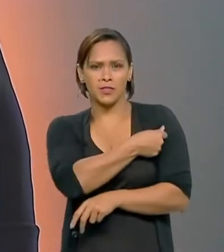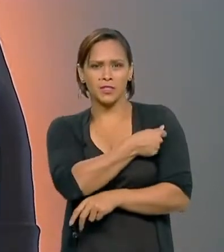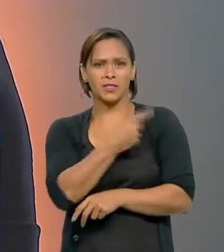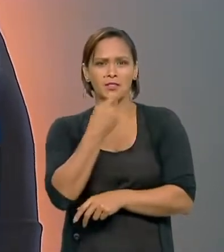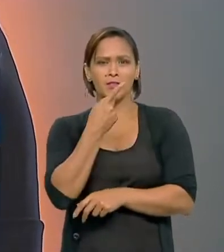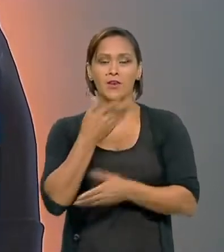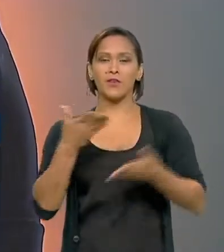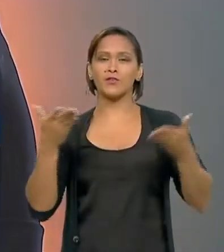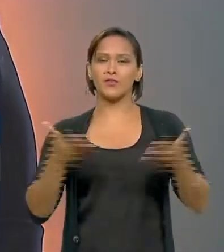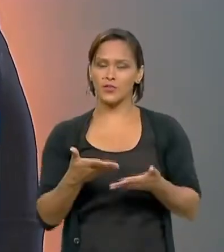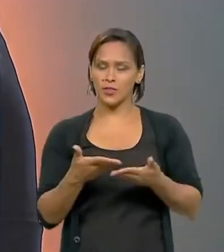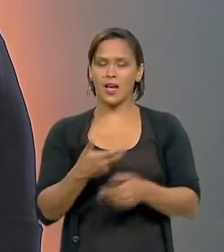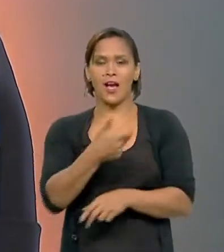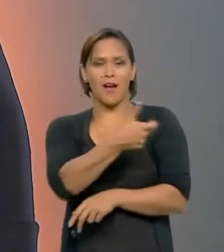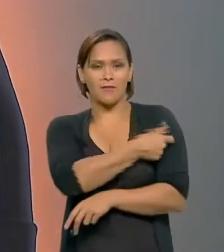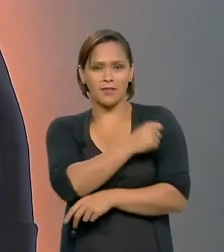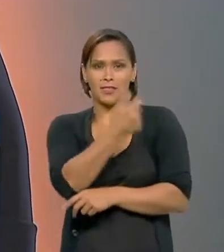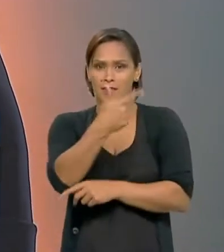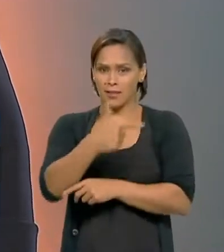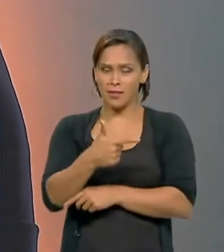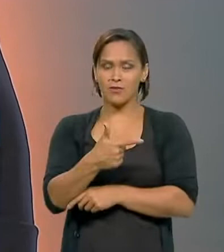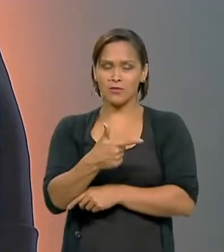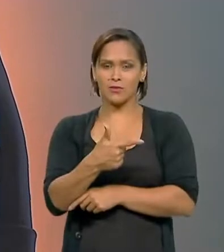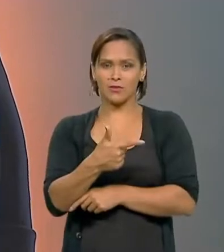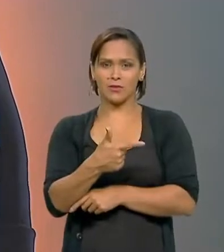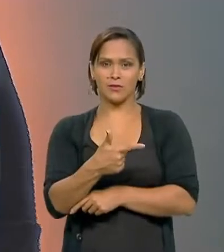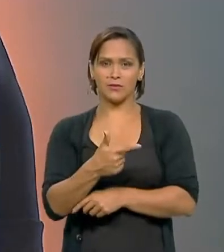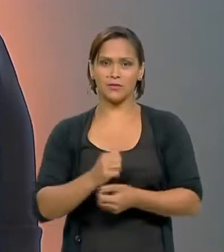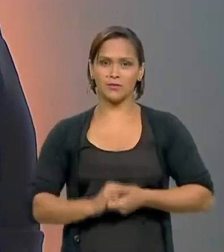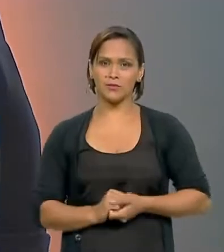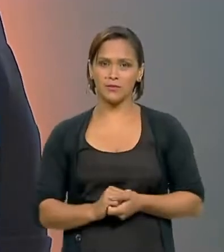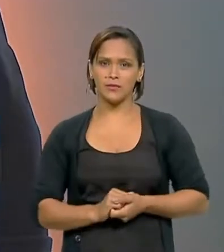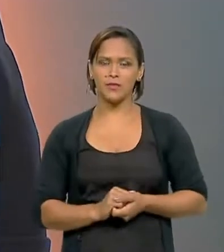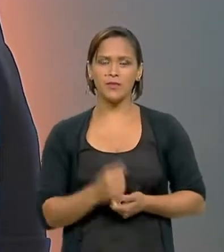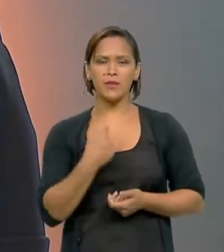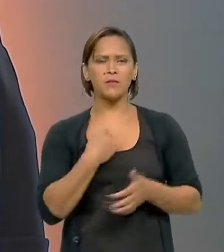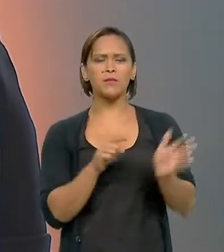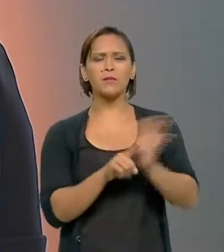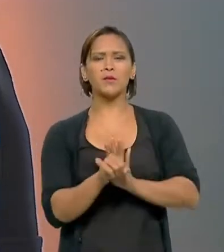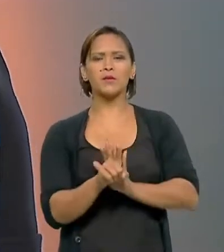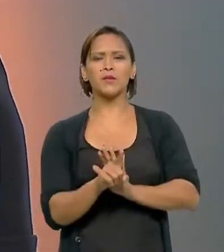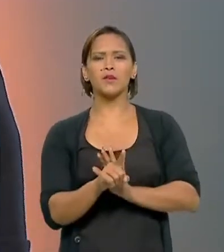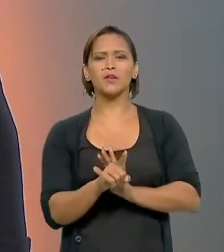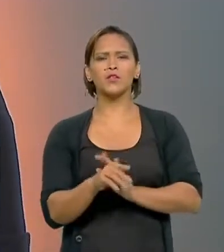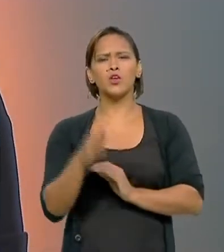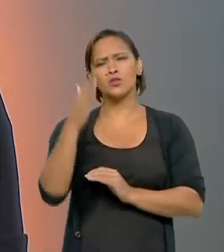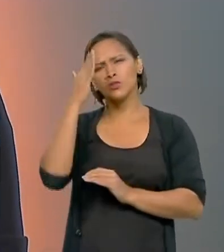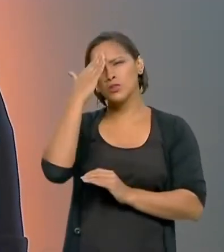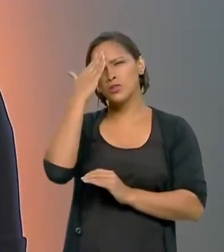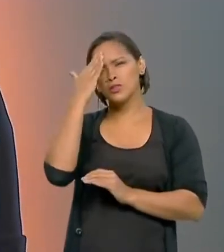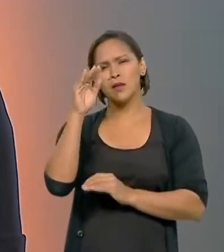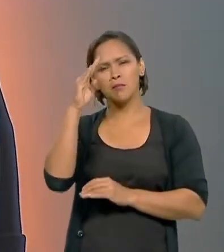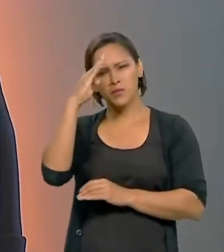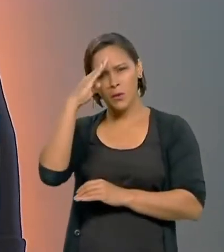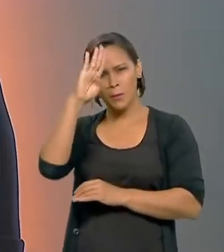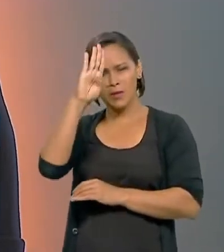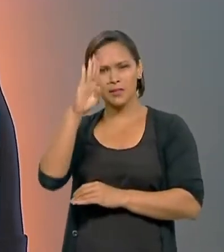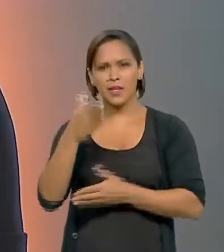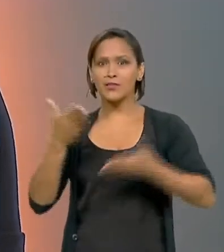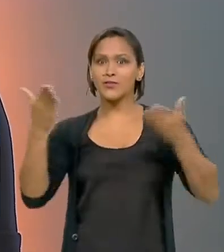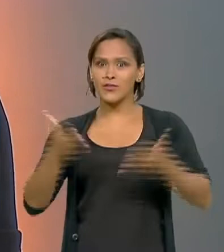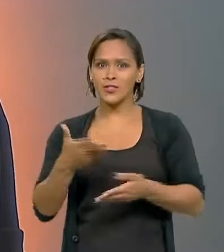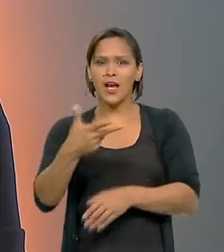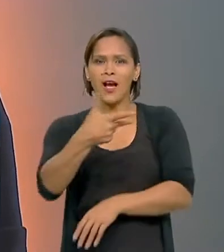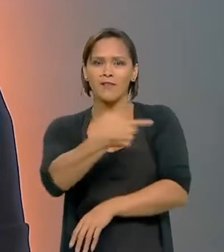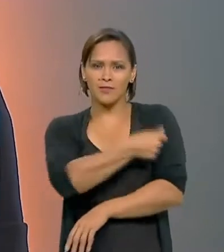disse que já tomou as duas doses, inclusive, da vacina. Eu queria perguntar para o senhor se o sabe se o presidente Jair Bolsonaro já tomou a